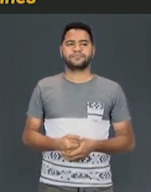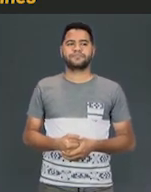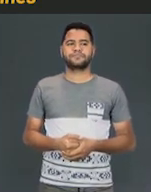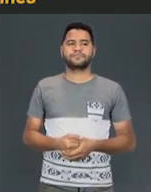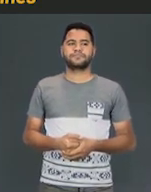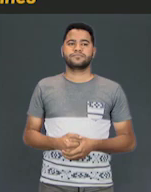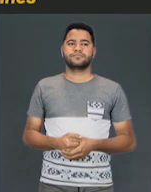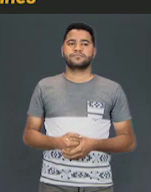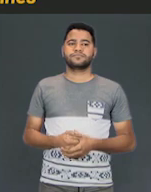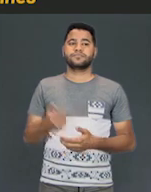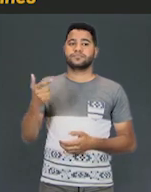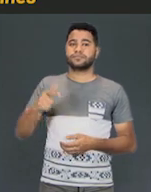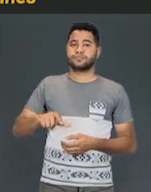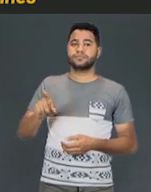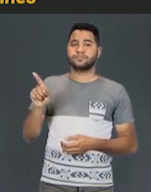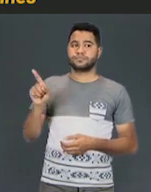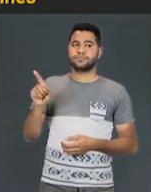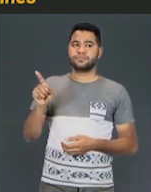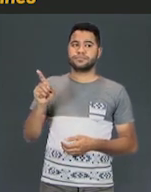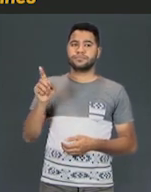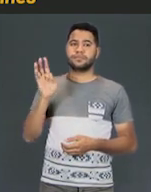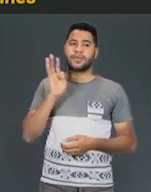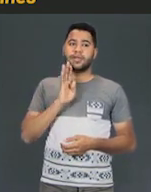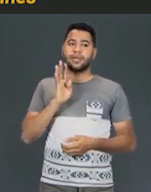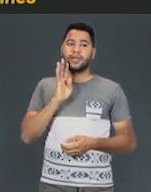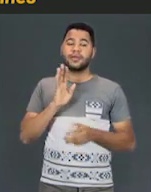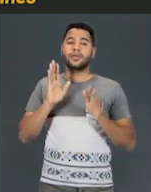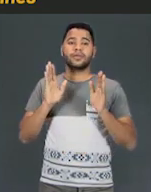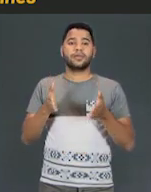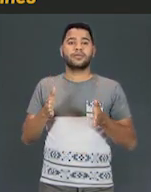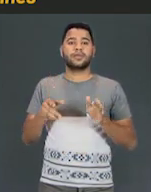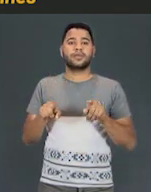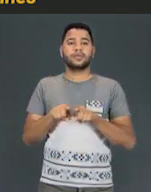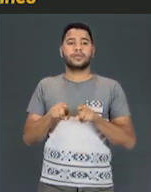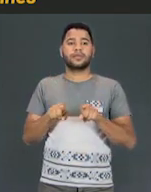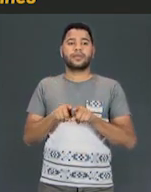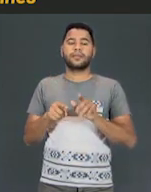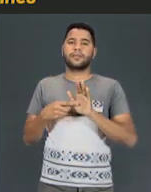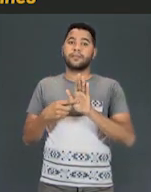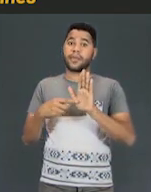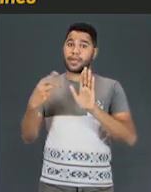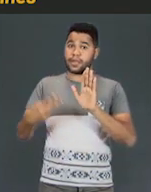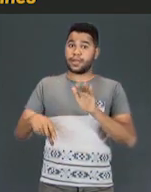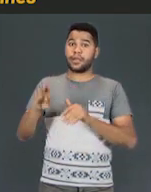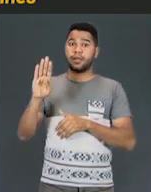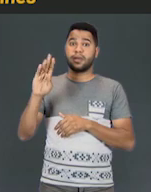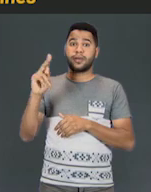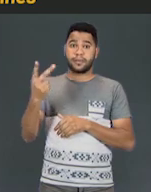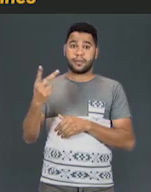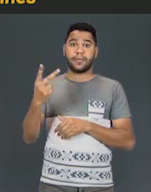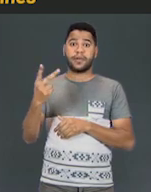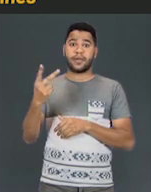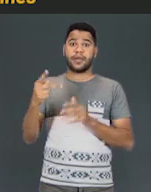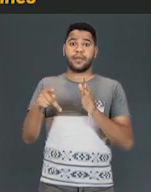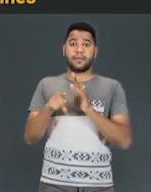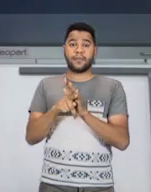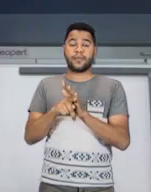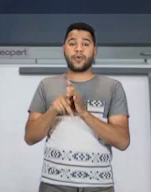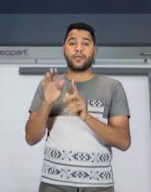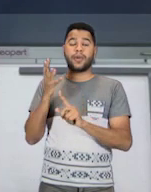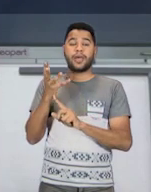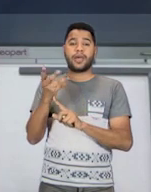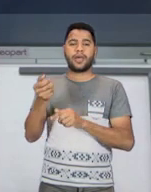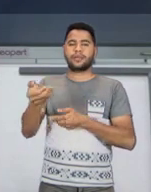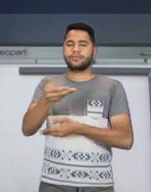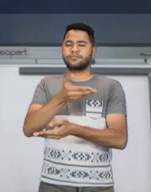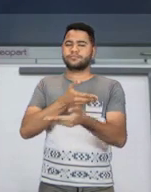Mais uma obra super curiosa. Já teve até uma exposição dessas aqui em Belo Horizonte de arte interativa. Foi